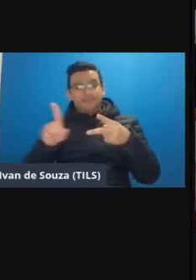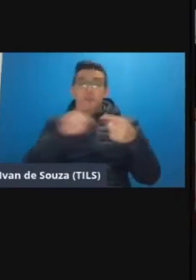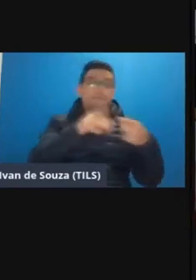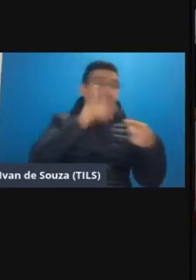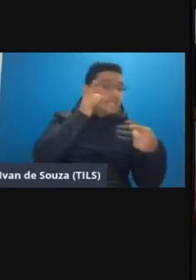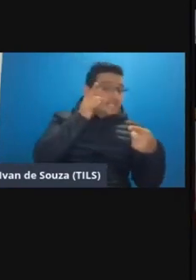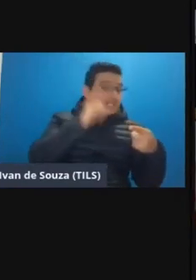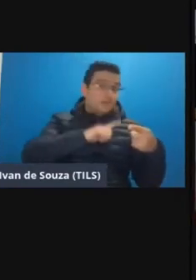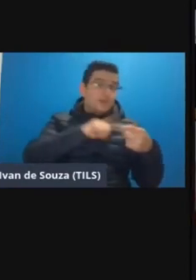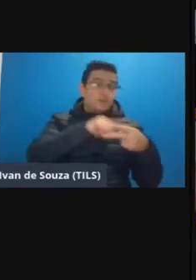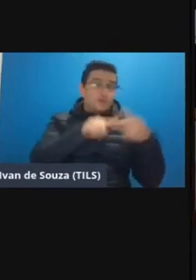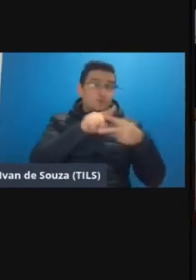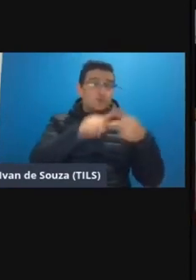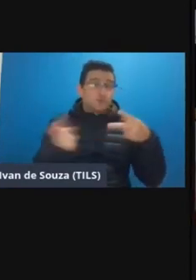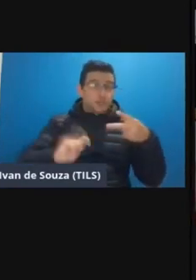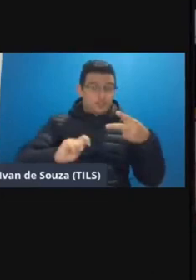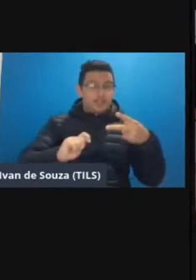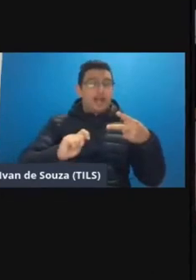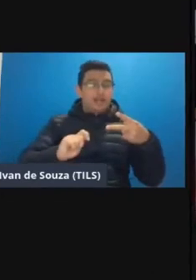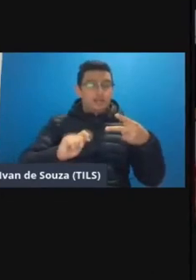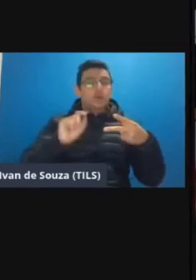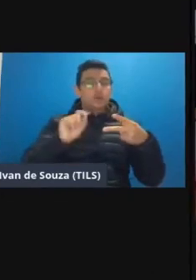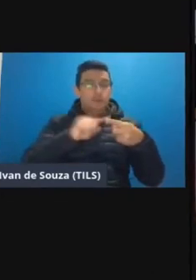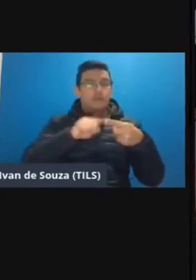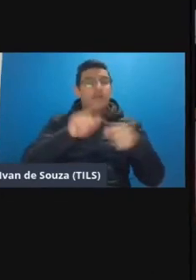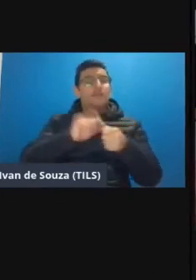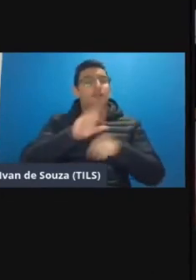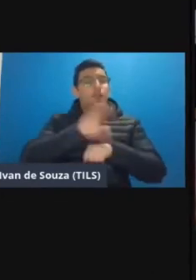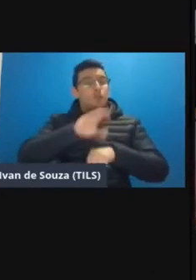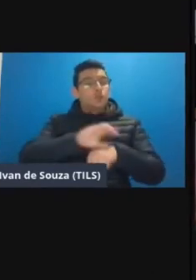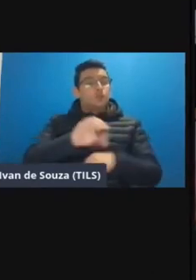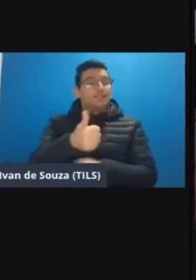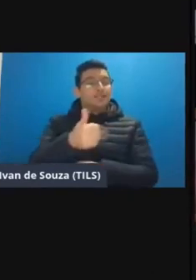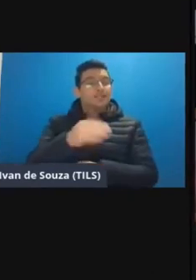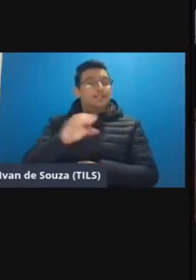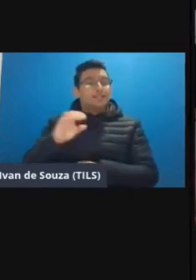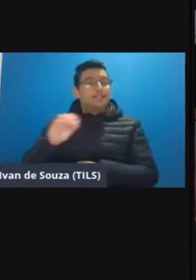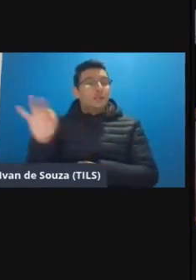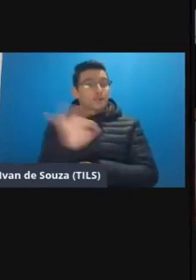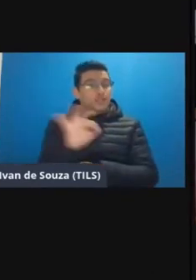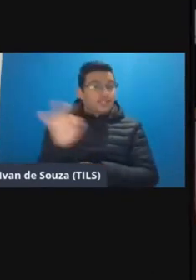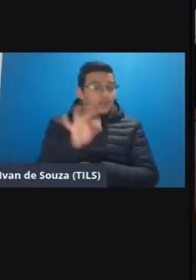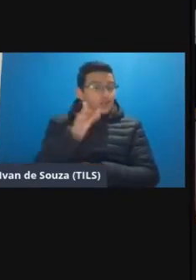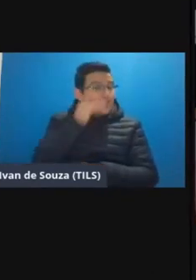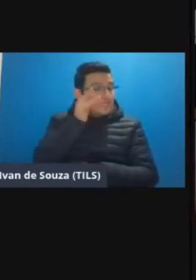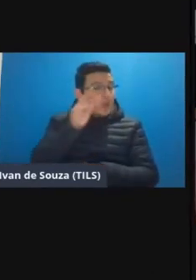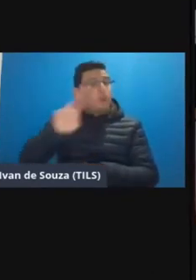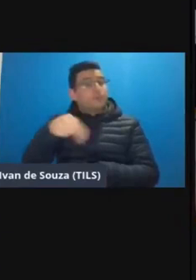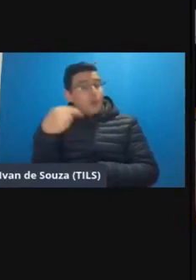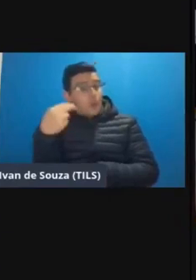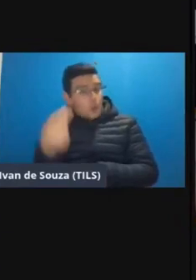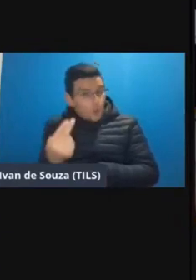presencial nós temos duas possibilidades Ana fazer um curso 100% presencial ou